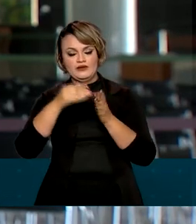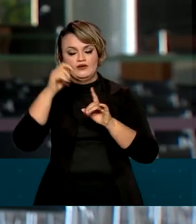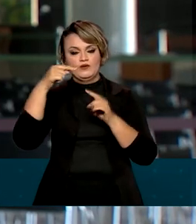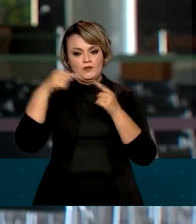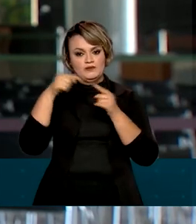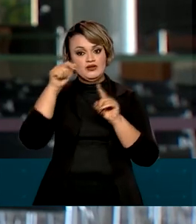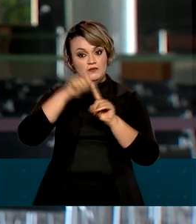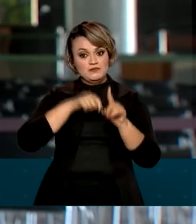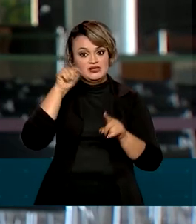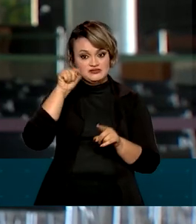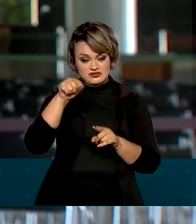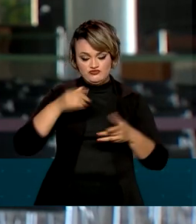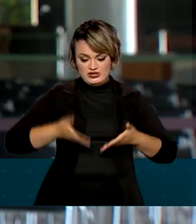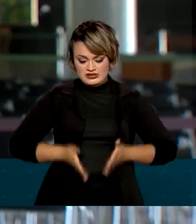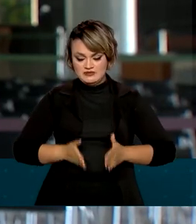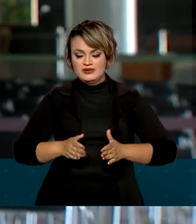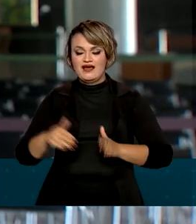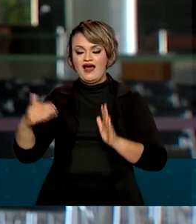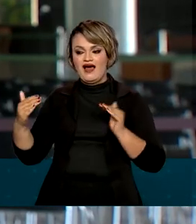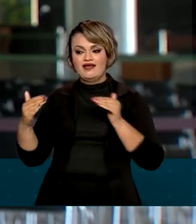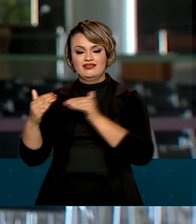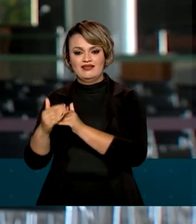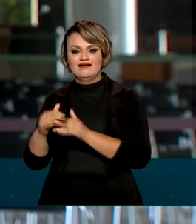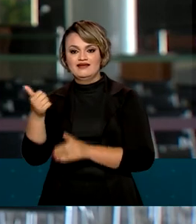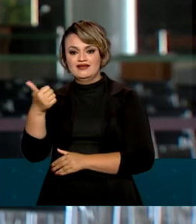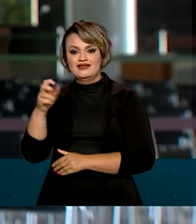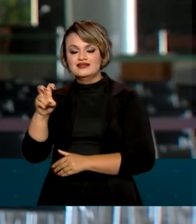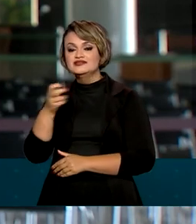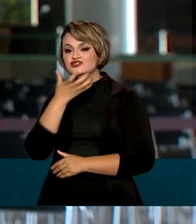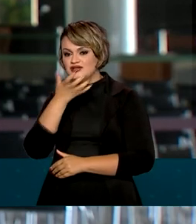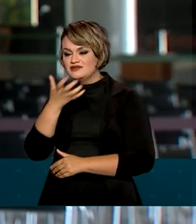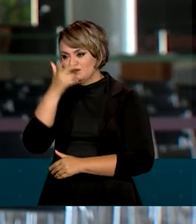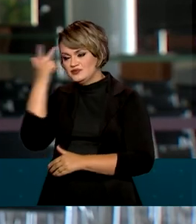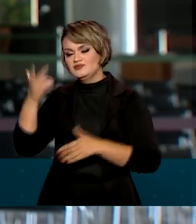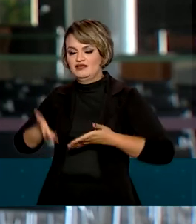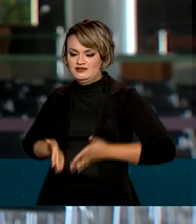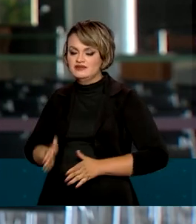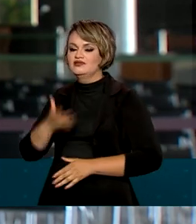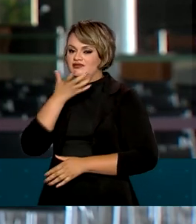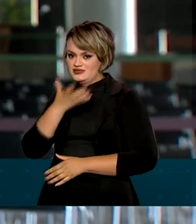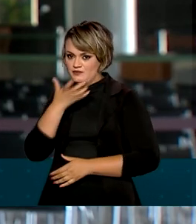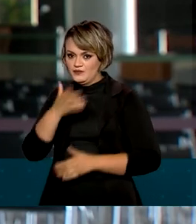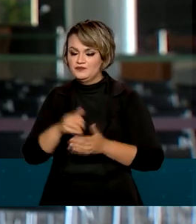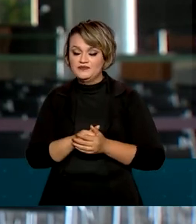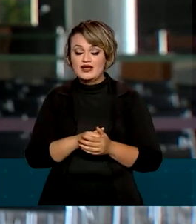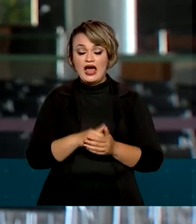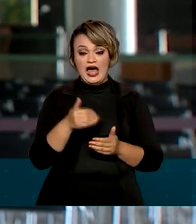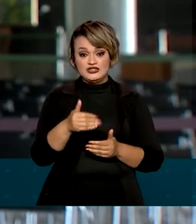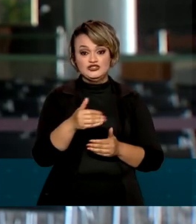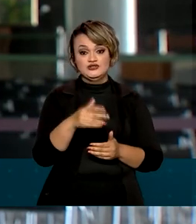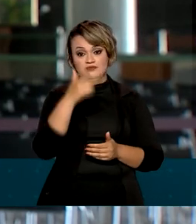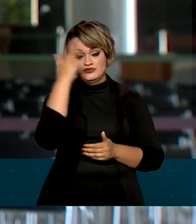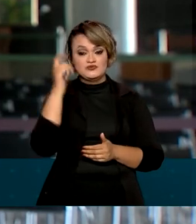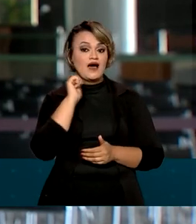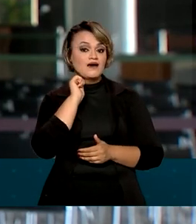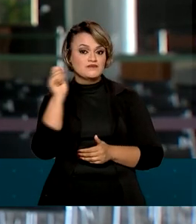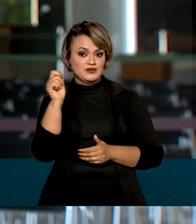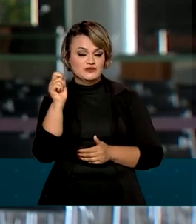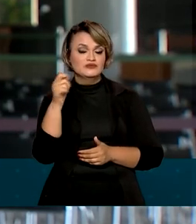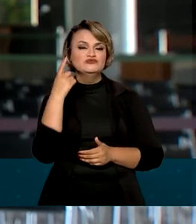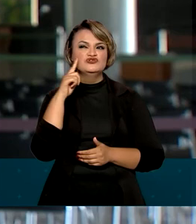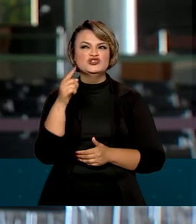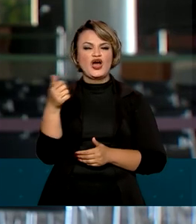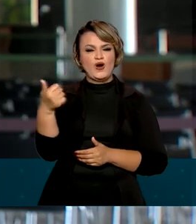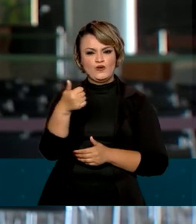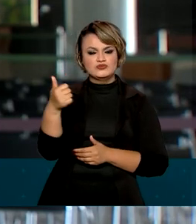15 de dezembro, quando receberão os nascidos em dezembro. Os próximos a receber serão os nascidos em abril, isso lá no